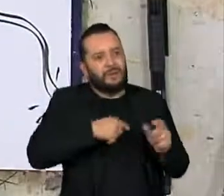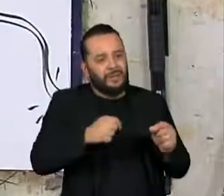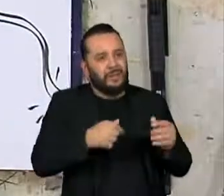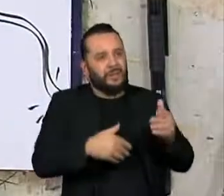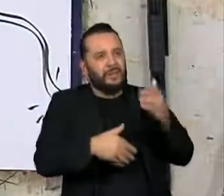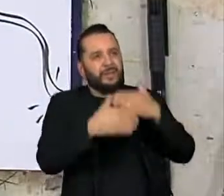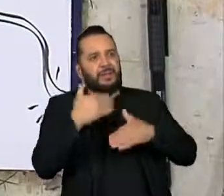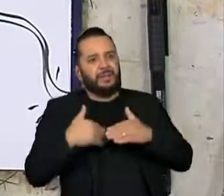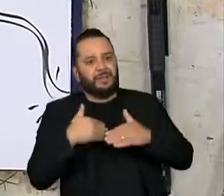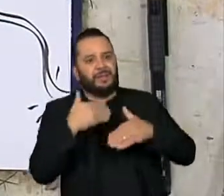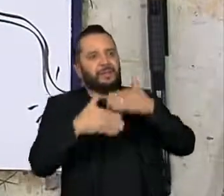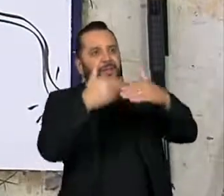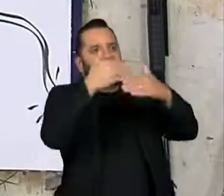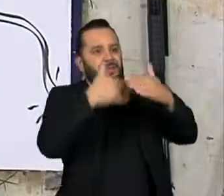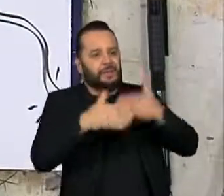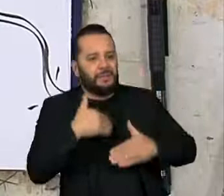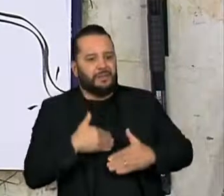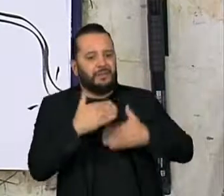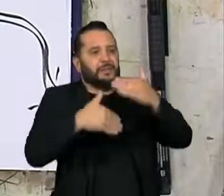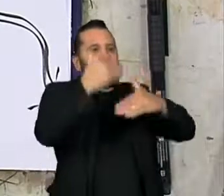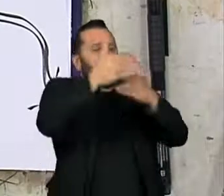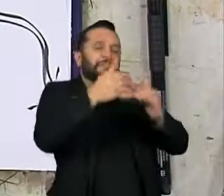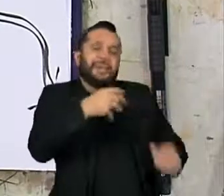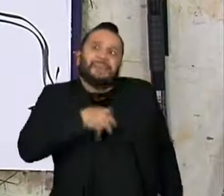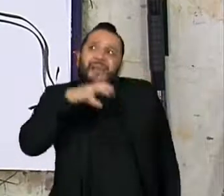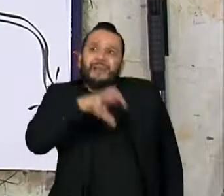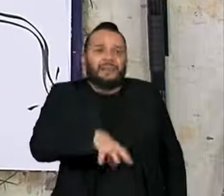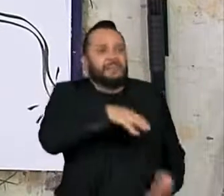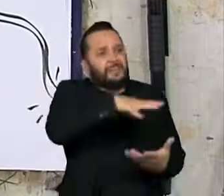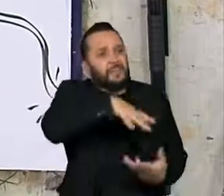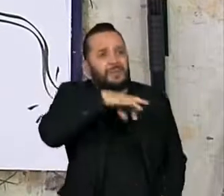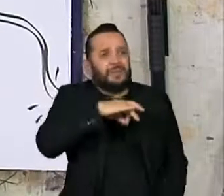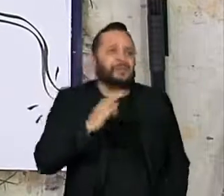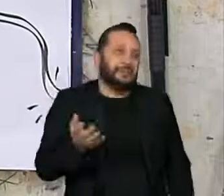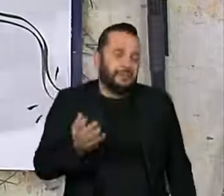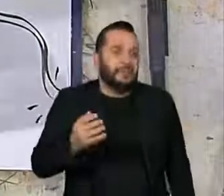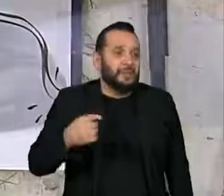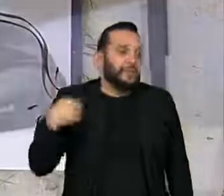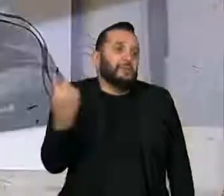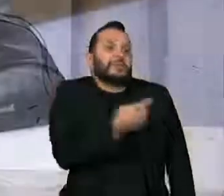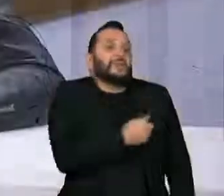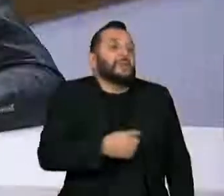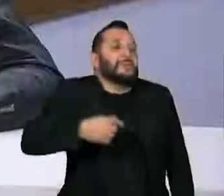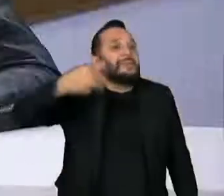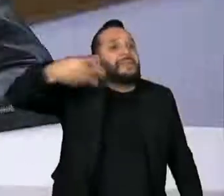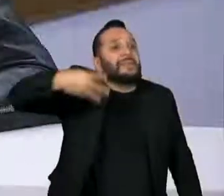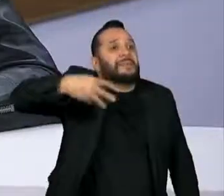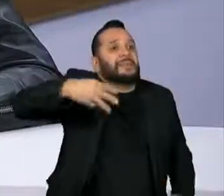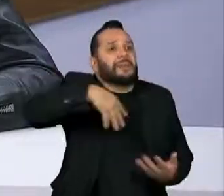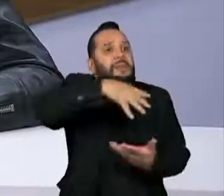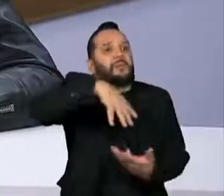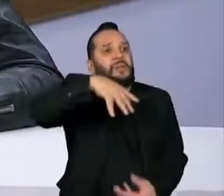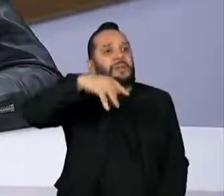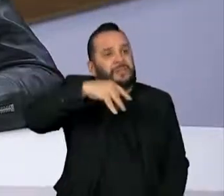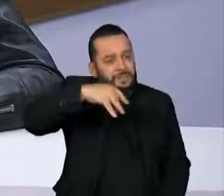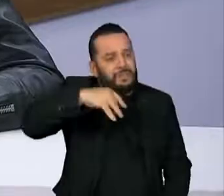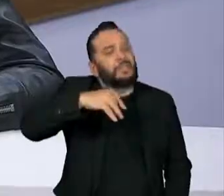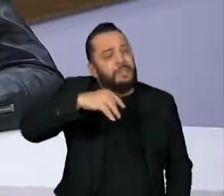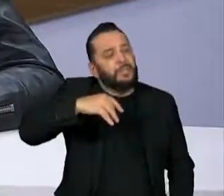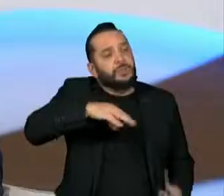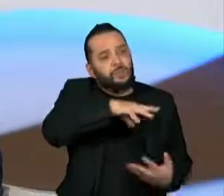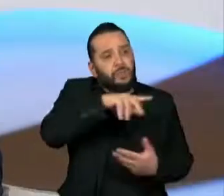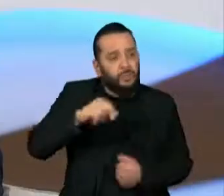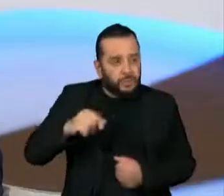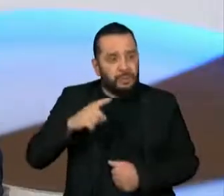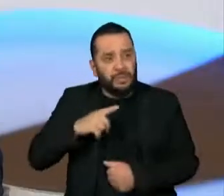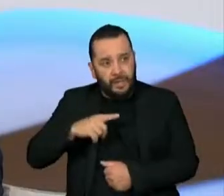acho que é assim que as coisas caminham numa democracia, que é a terceira maior democracia de massas urbanas do mundo, é a brasileira, depois de Índia